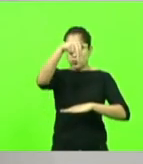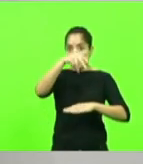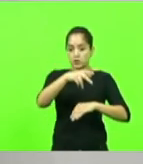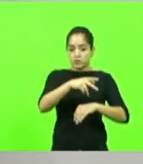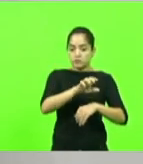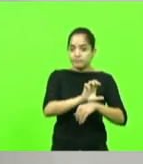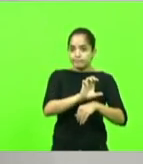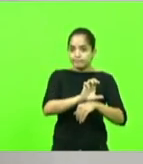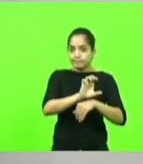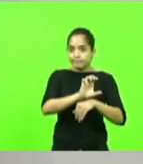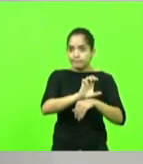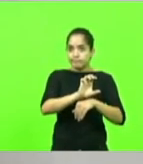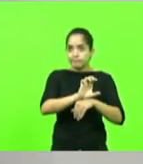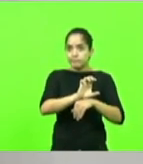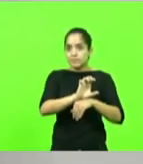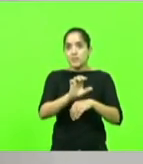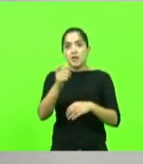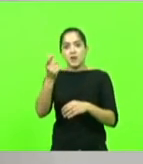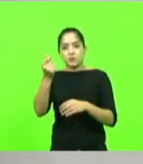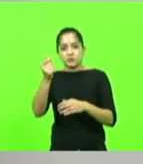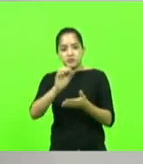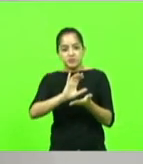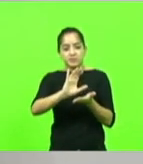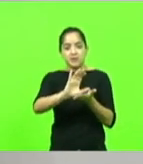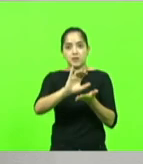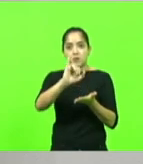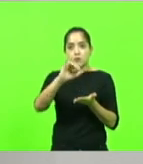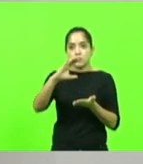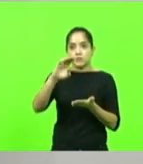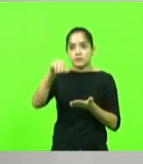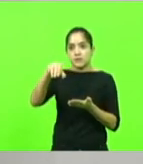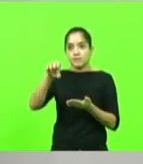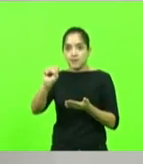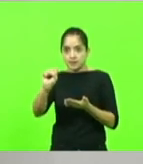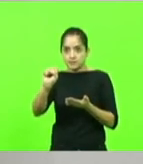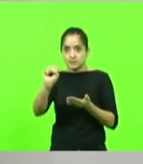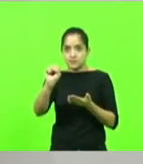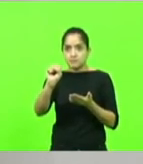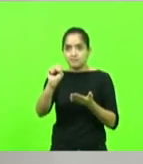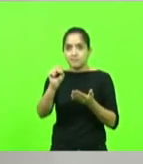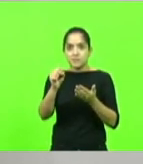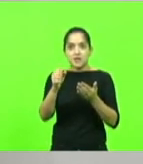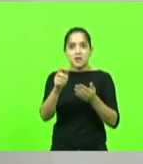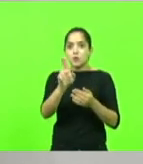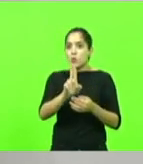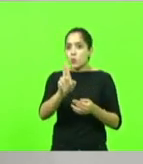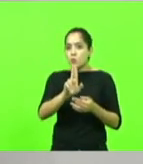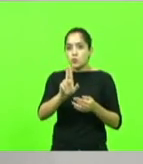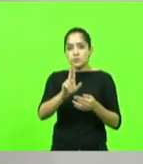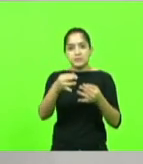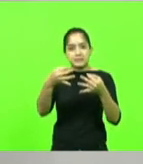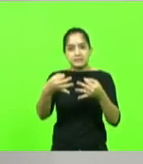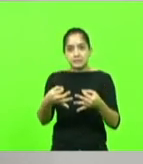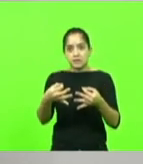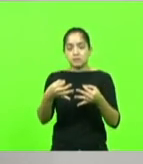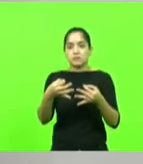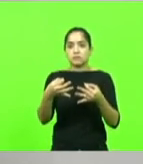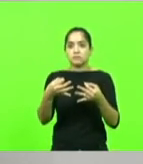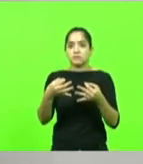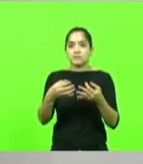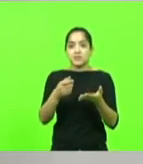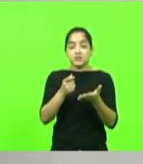dinheirinho mal empregado, é o tal do ICMS, cara. O sujeito paga isso com uma raiva.